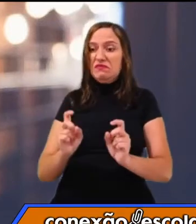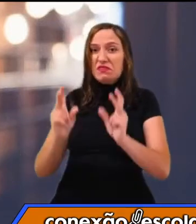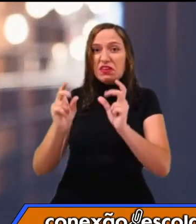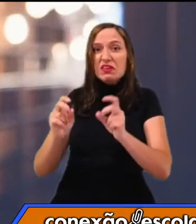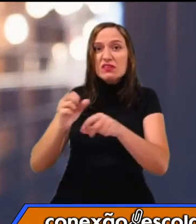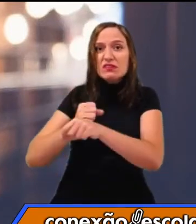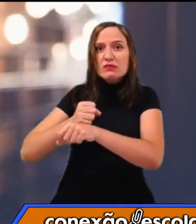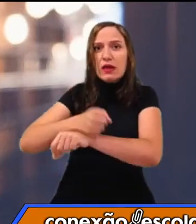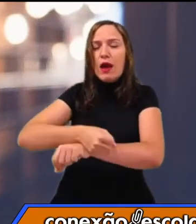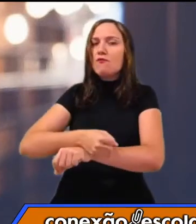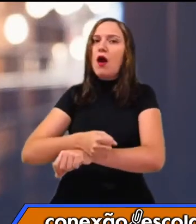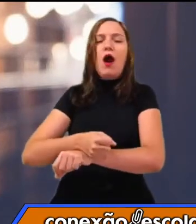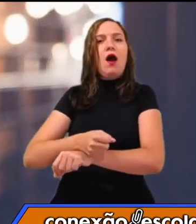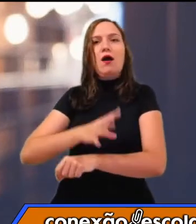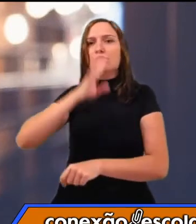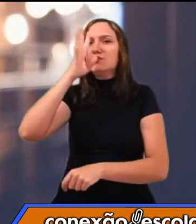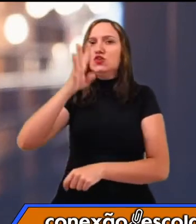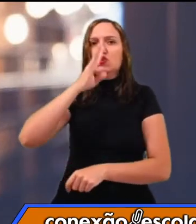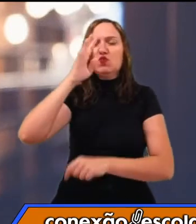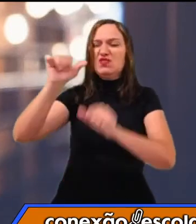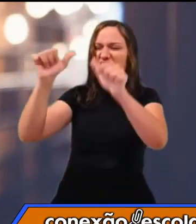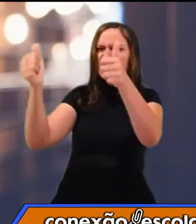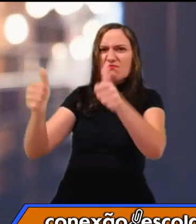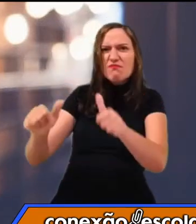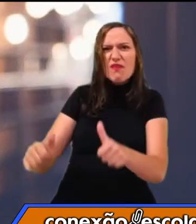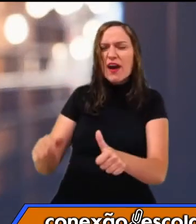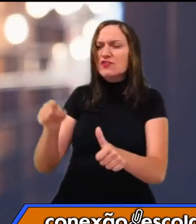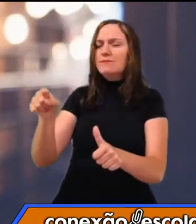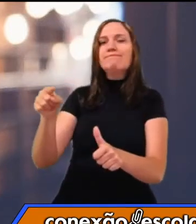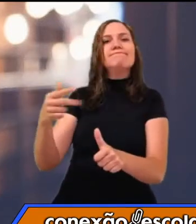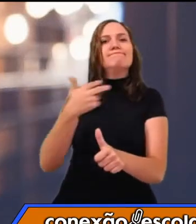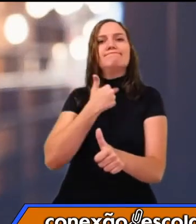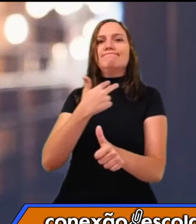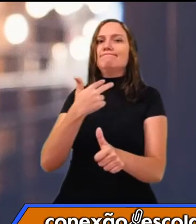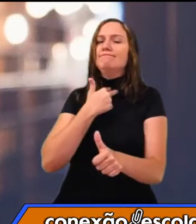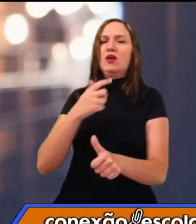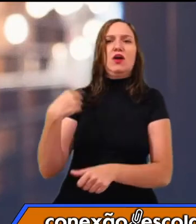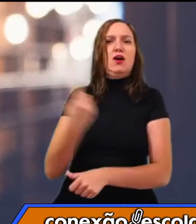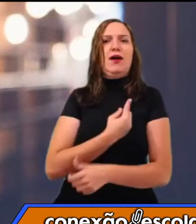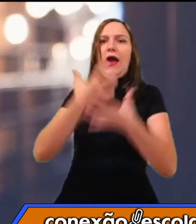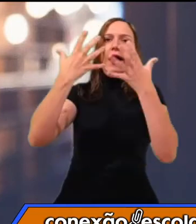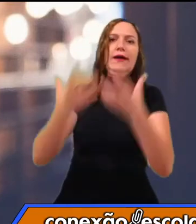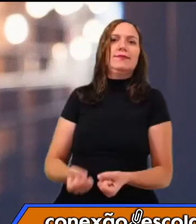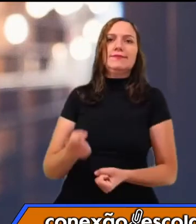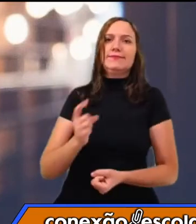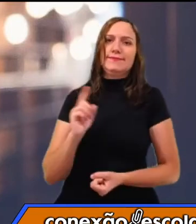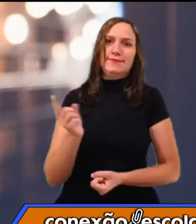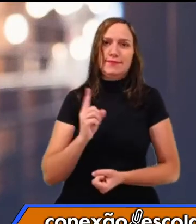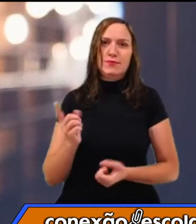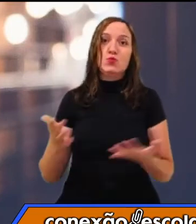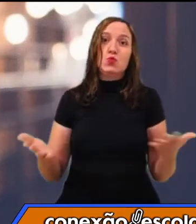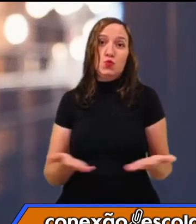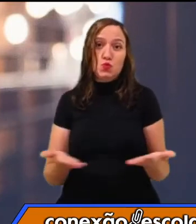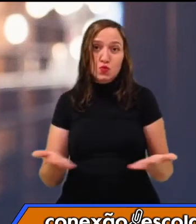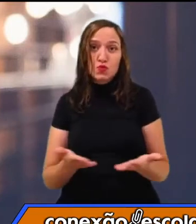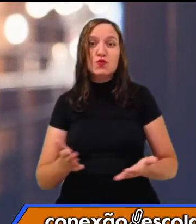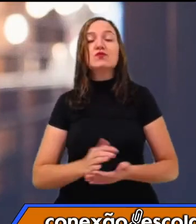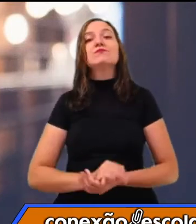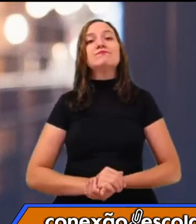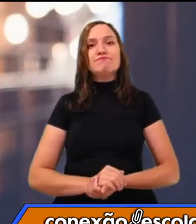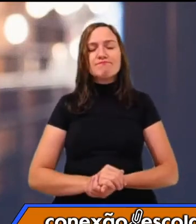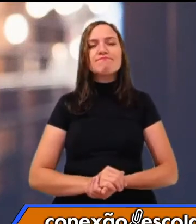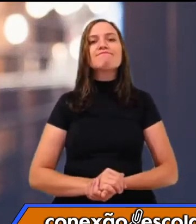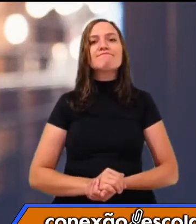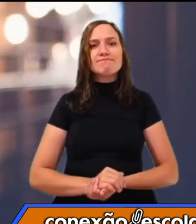que homenageia um traficante de escravos é alguma coisa que não se pode admitir nesses tempos de hoje, né?